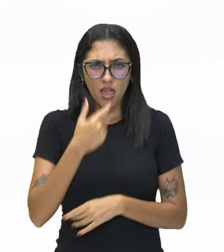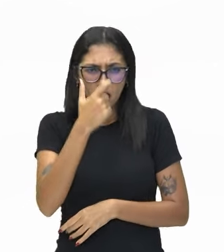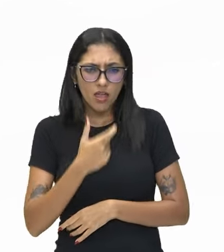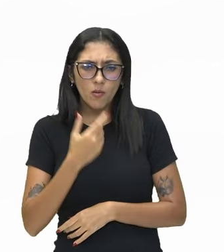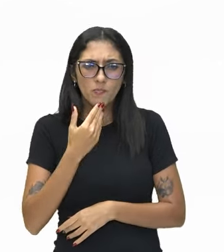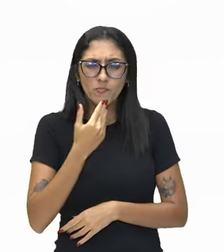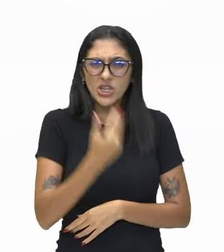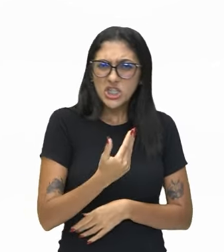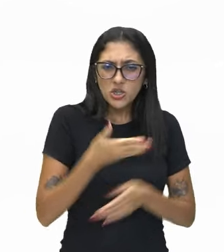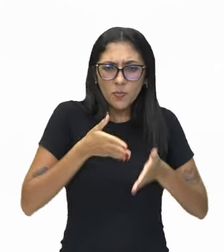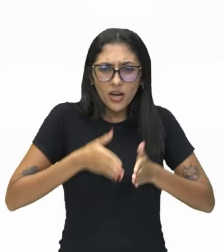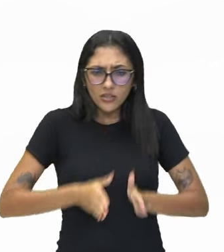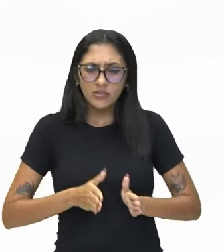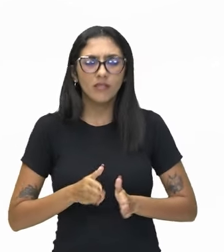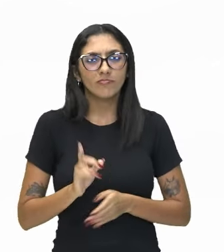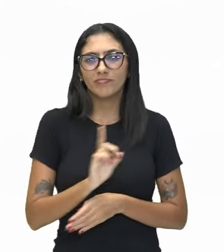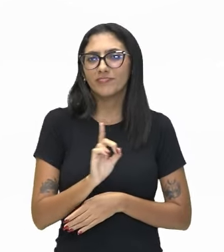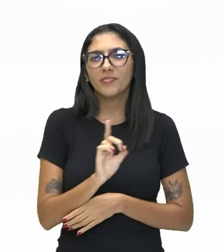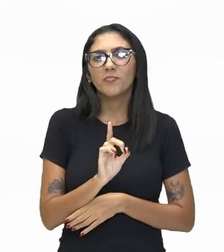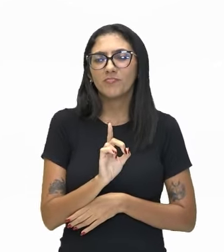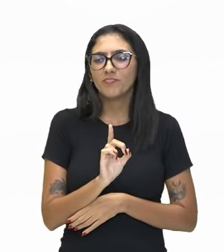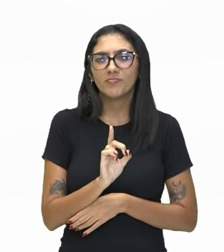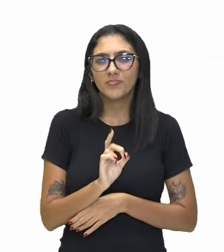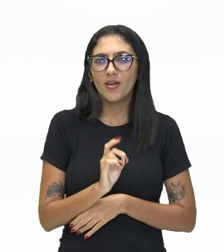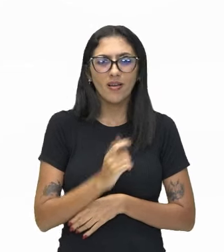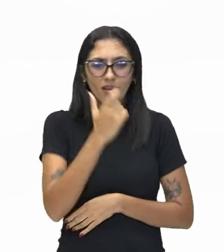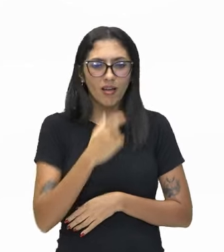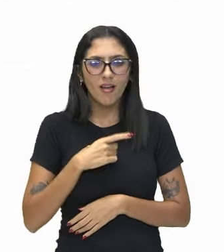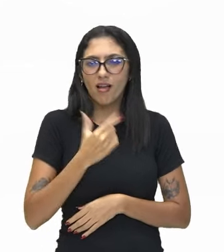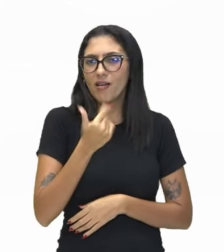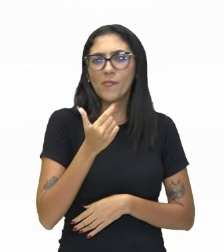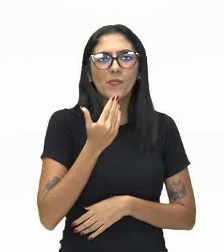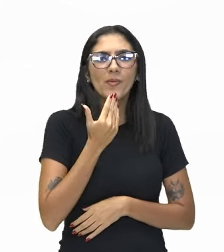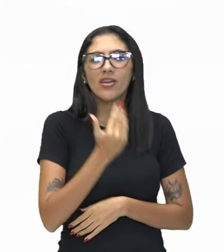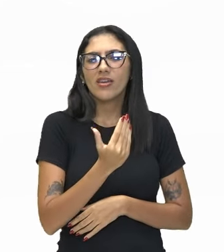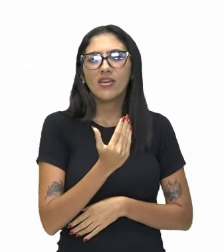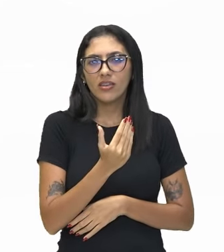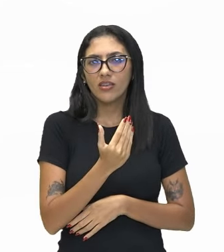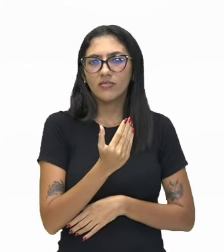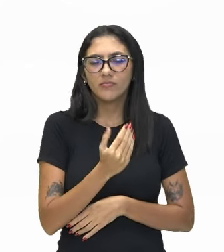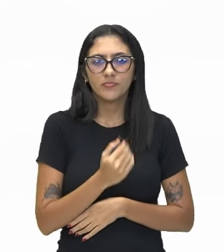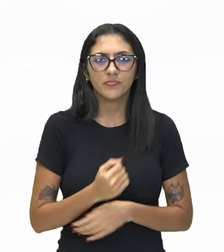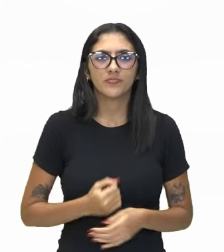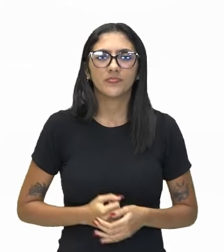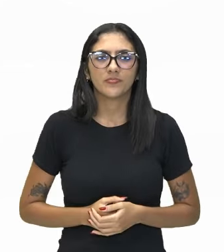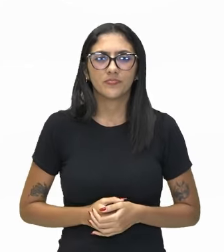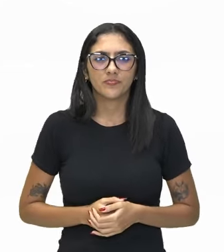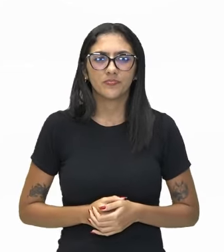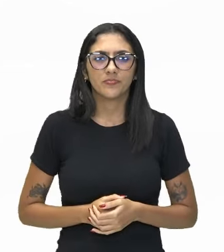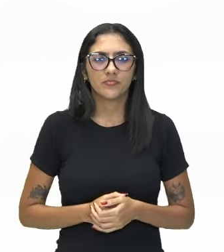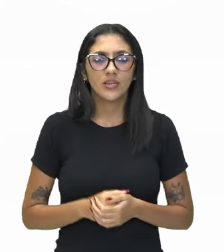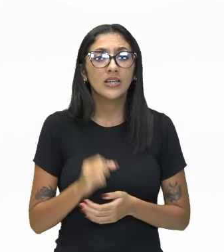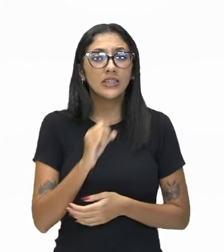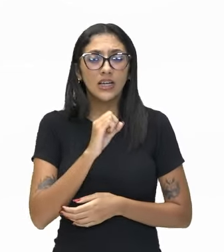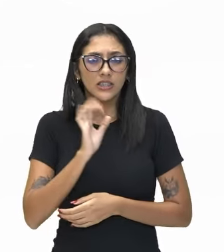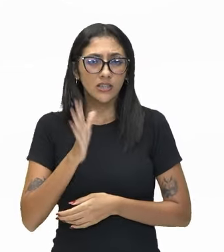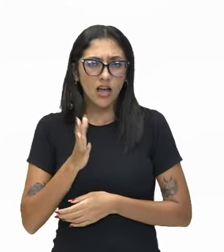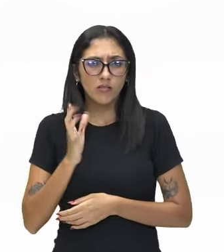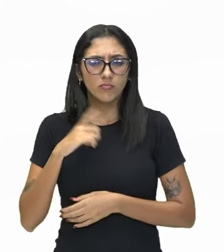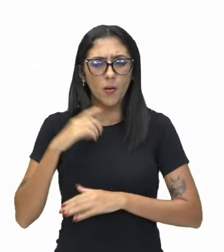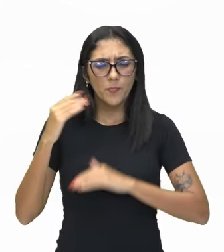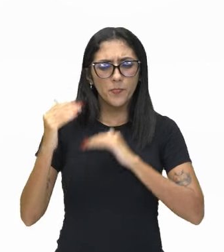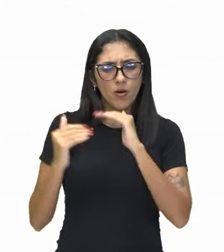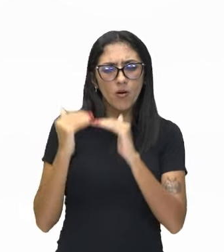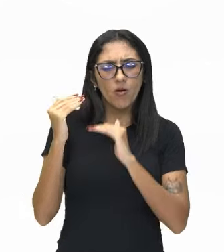Essa é a ideia do fato da existência. Eu não pedi para nascer. Quando eu tomo consciência de mim, é a minha